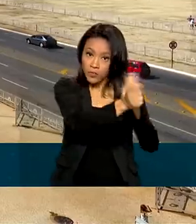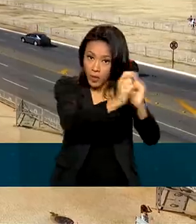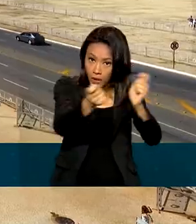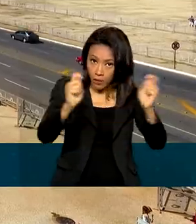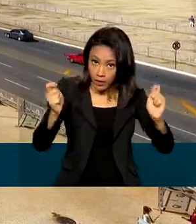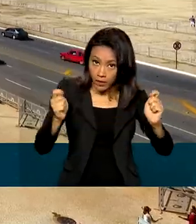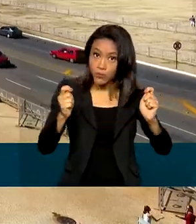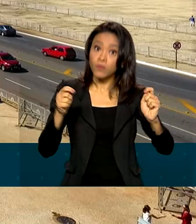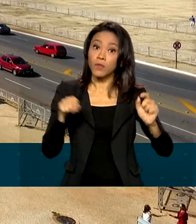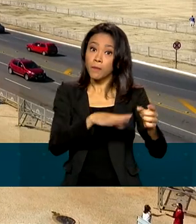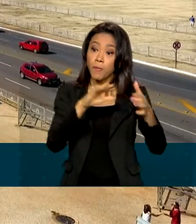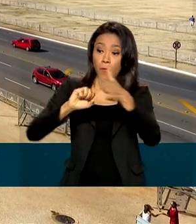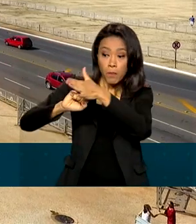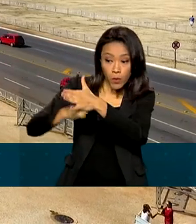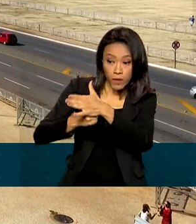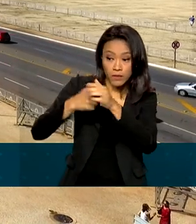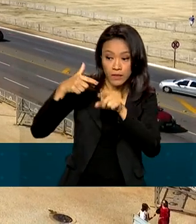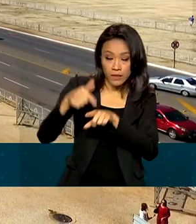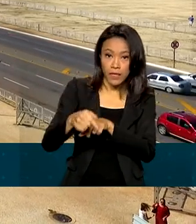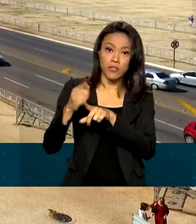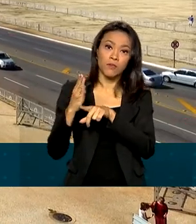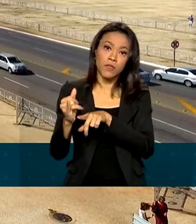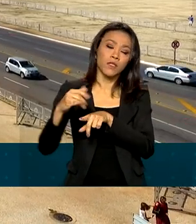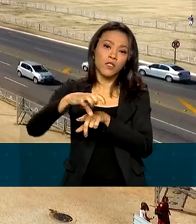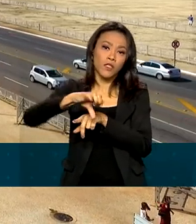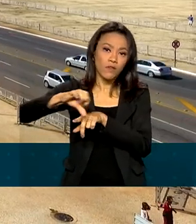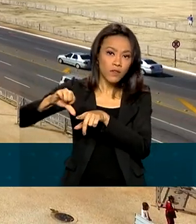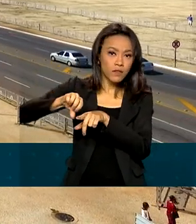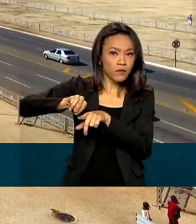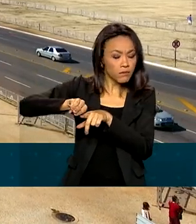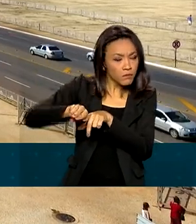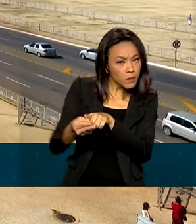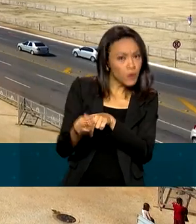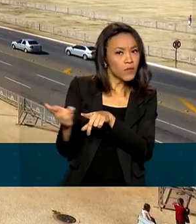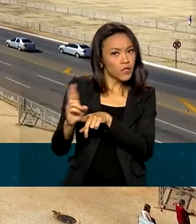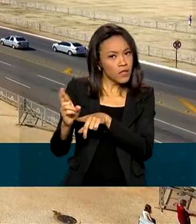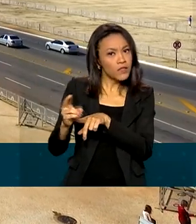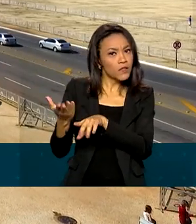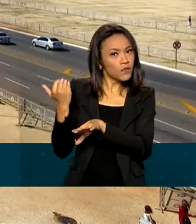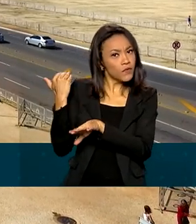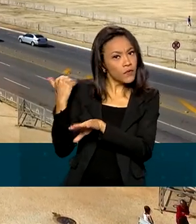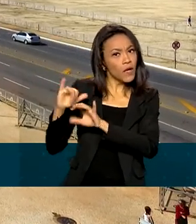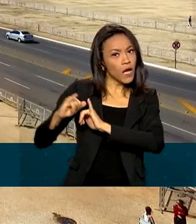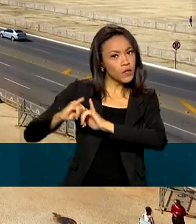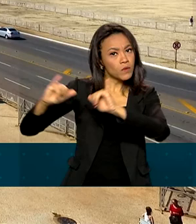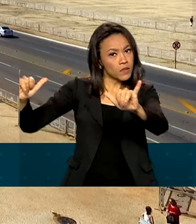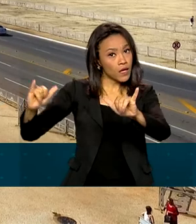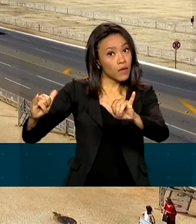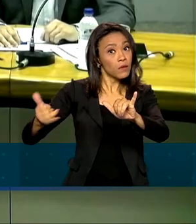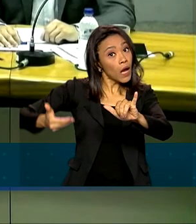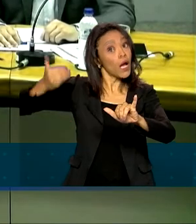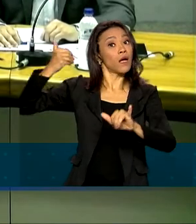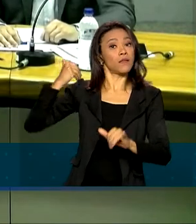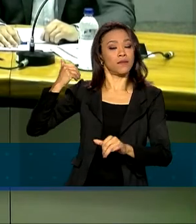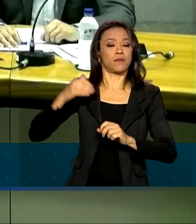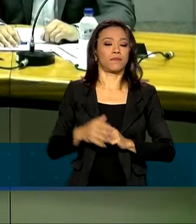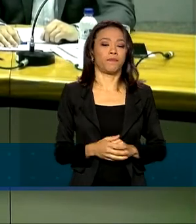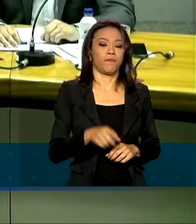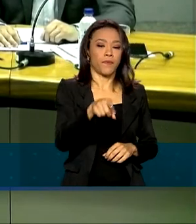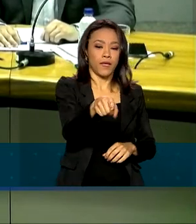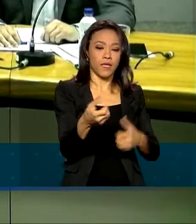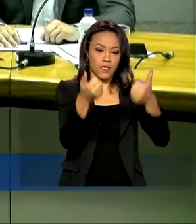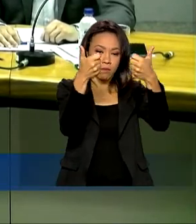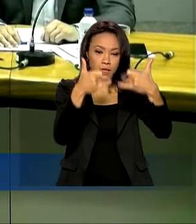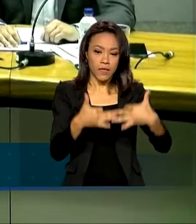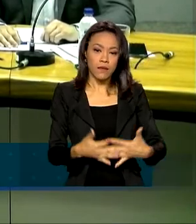contra um bloqueio de R 7,9 bilhões anunciados na projeção anterior. O orçamento é